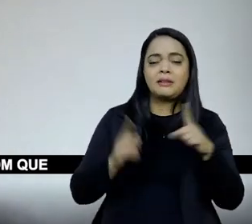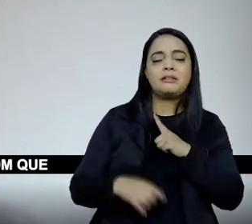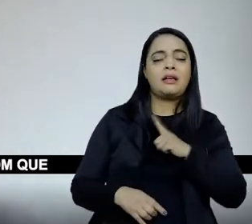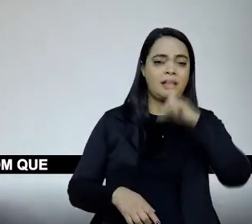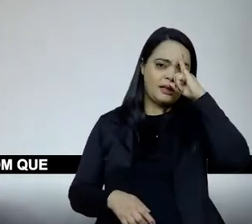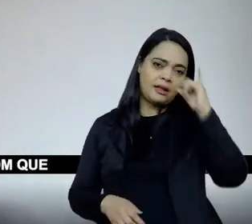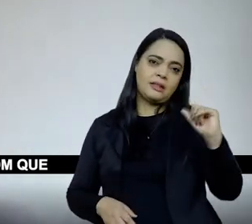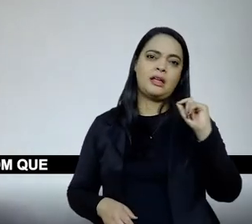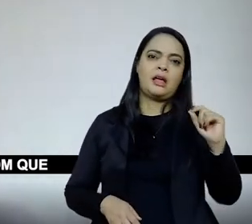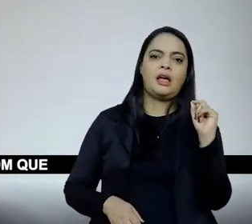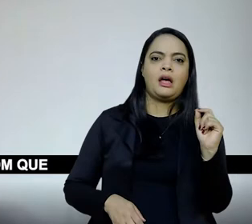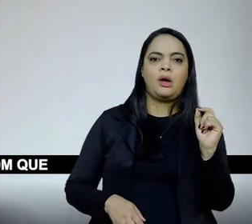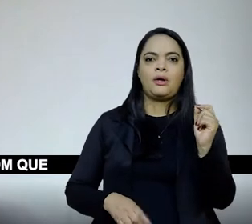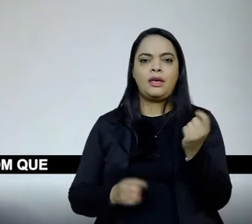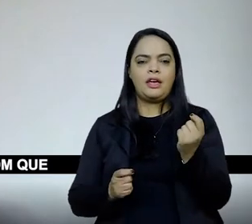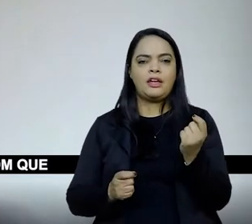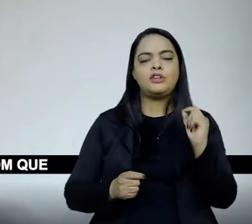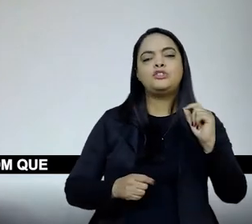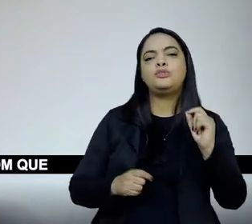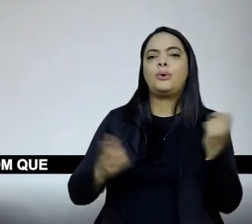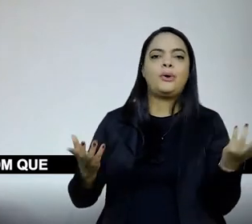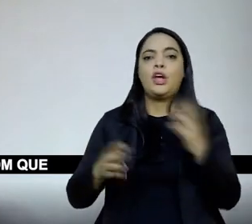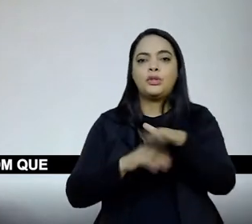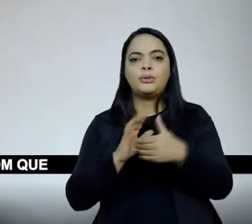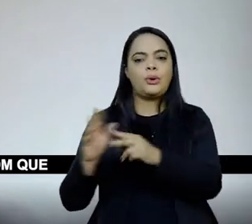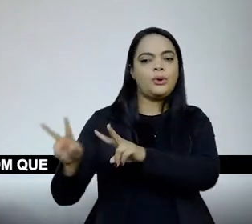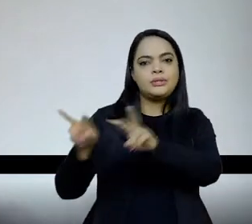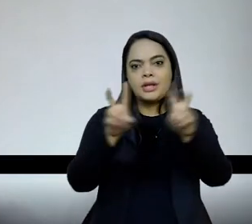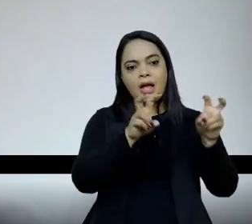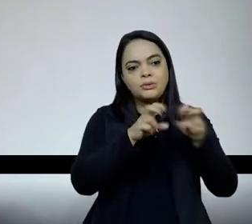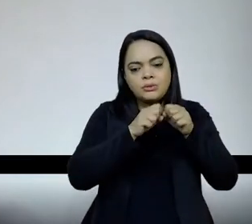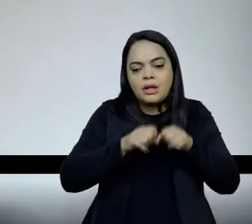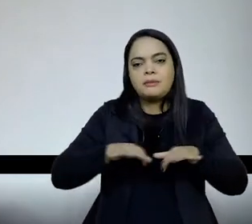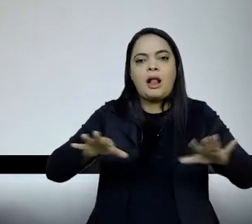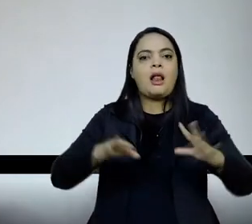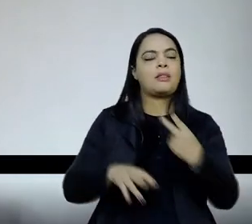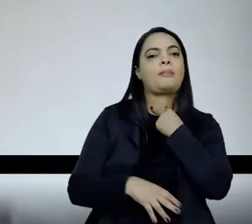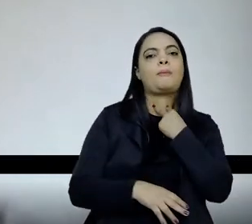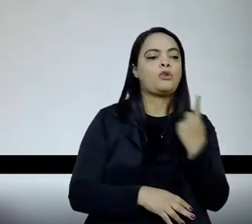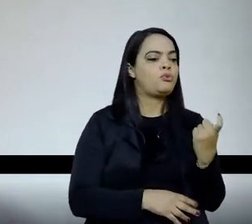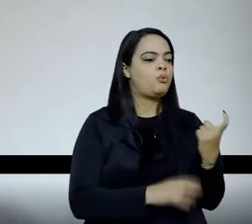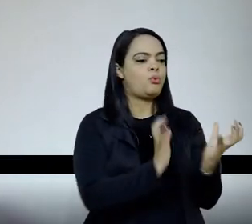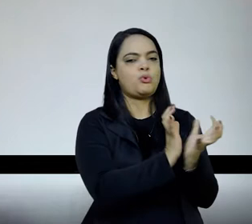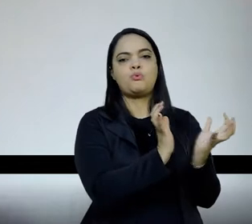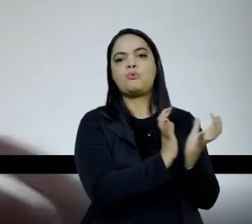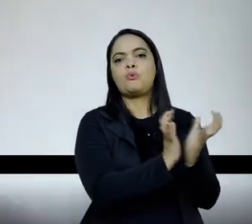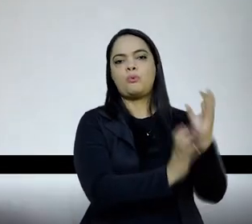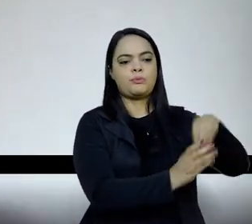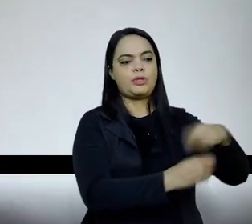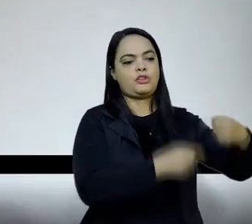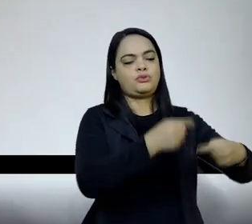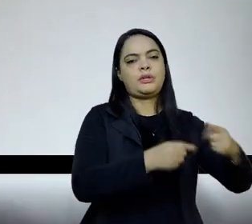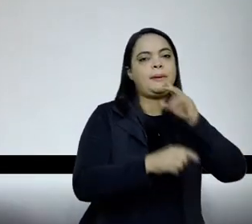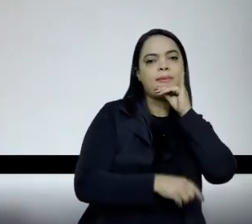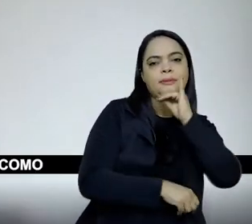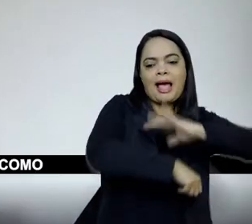que transversalizam, né? Assim, e, portanto, não é bom que eles sejam discutidos apenas no GT, questão do racismo,